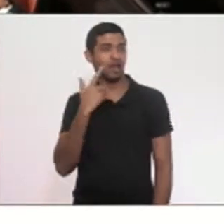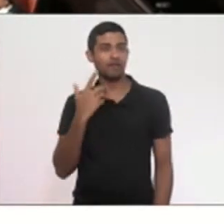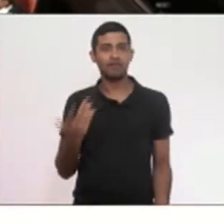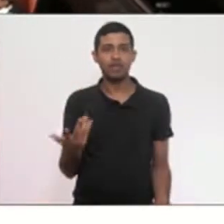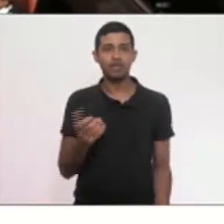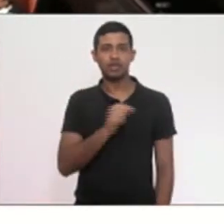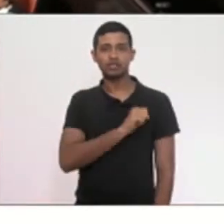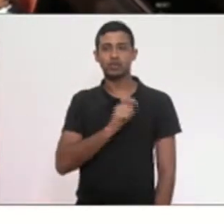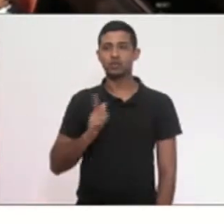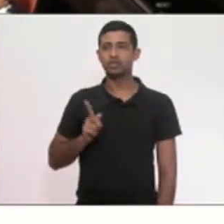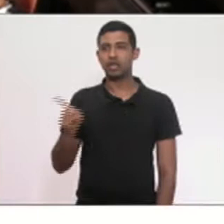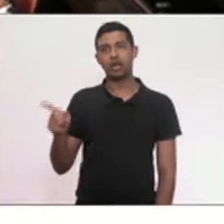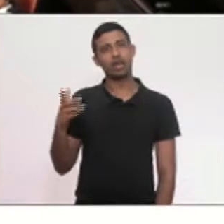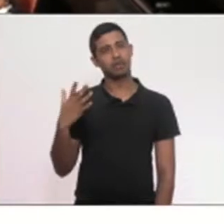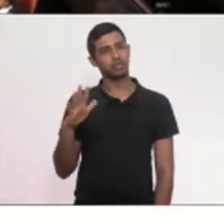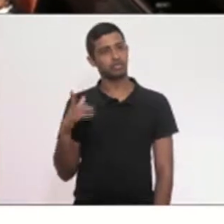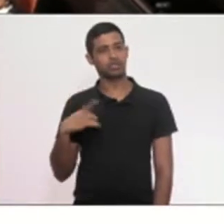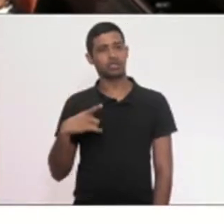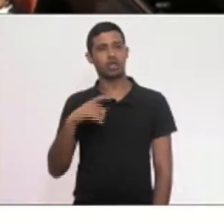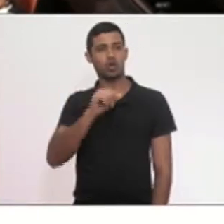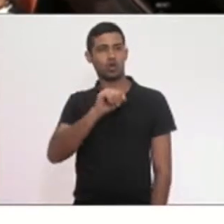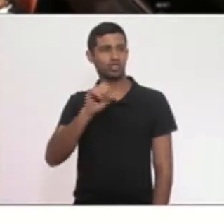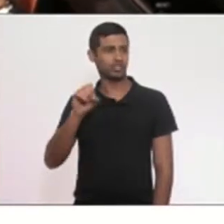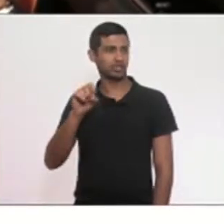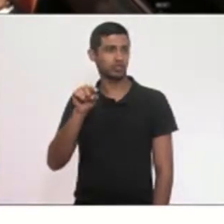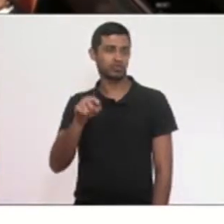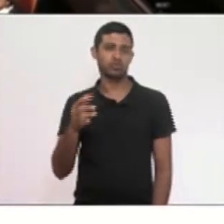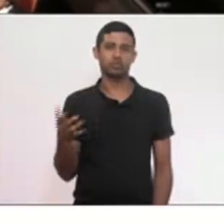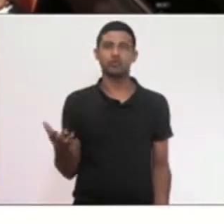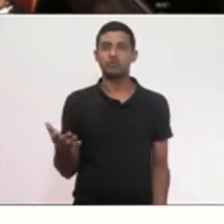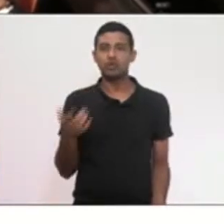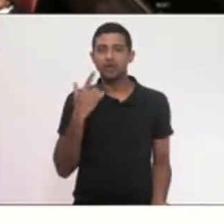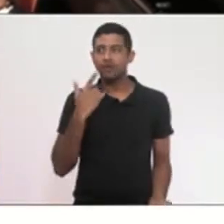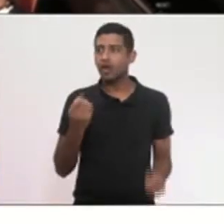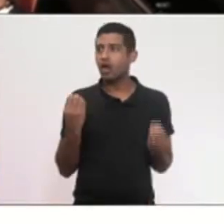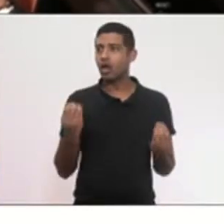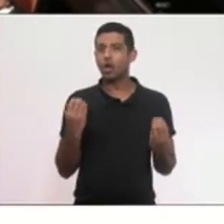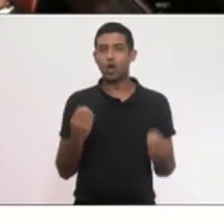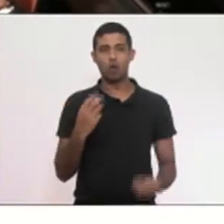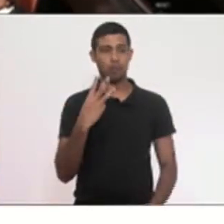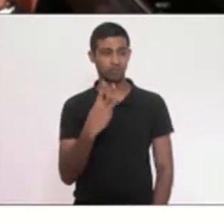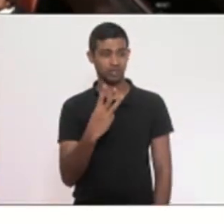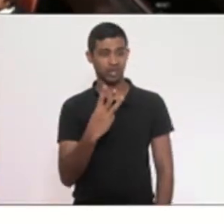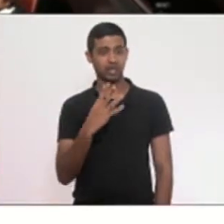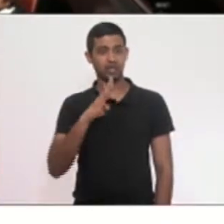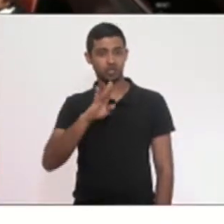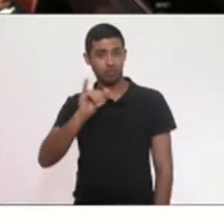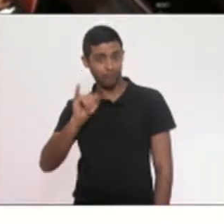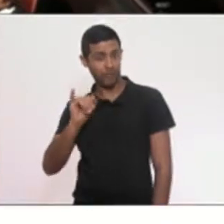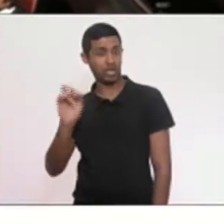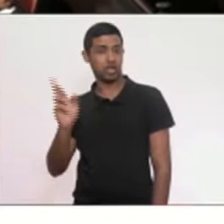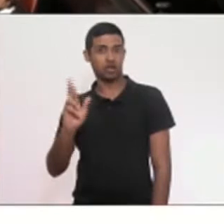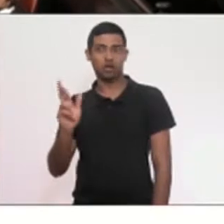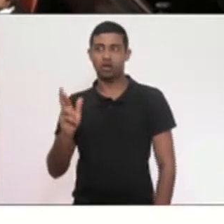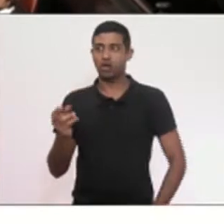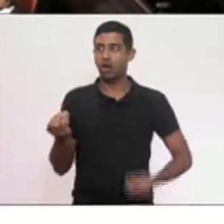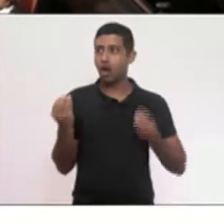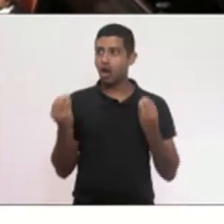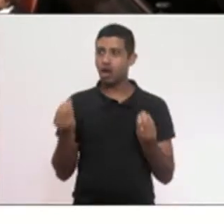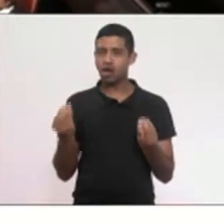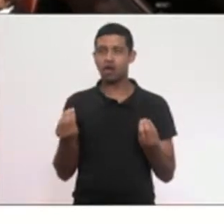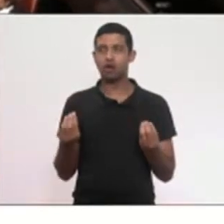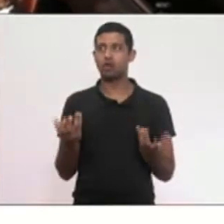800. 3 bilhões. Bilhões. Eu acho que se dividisse até o dinheiro para pouquinho para cada um, o pessoal de Maricá, eles